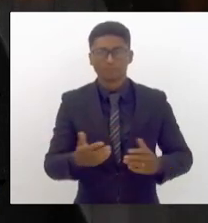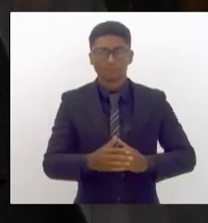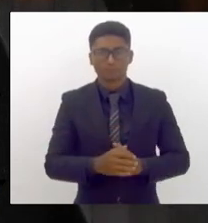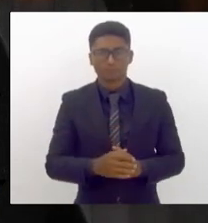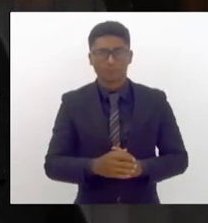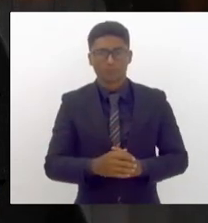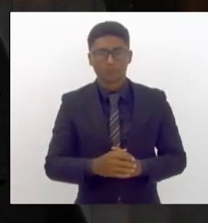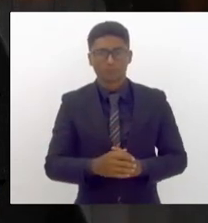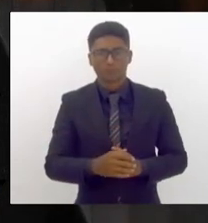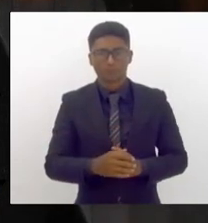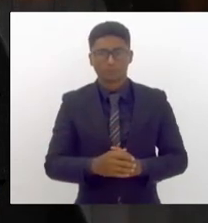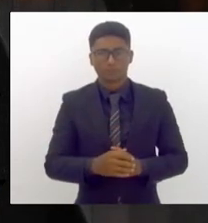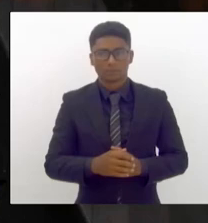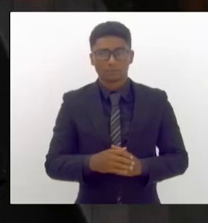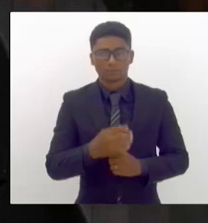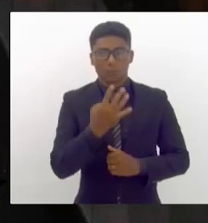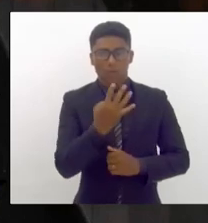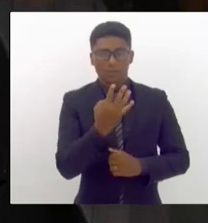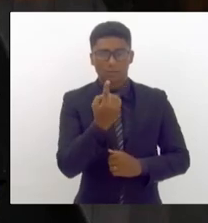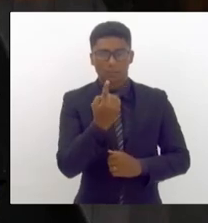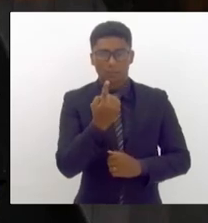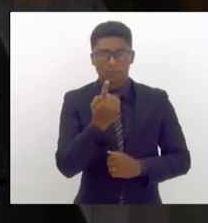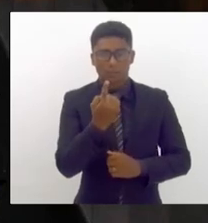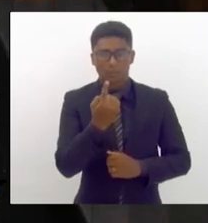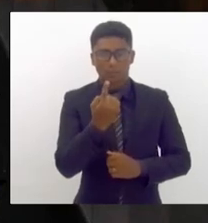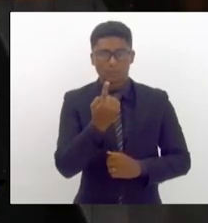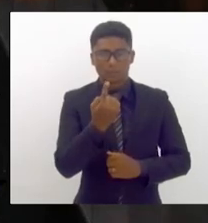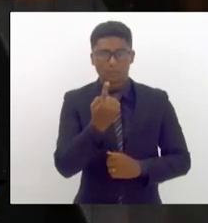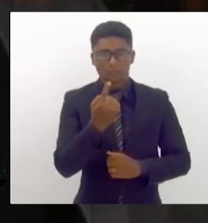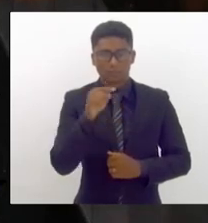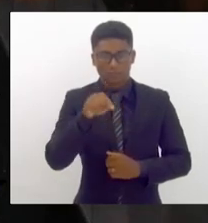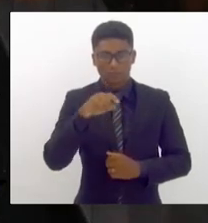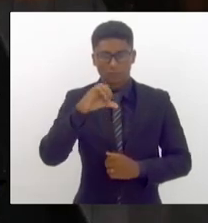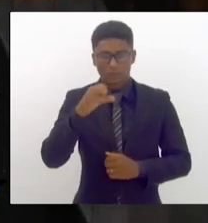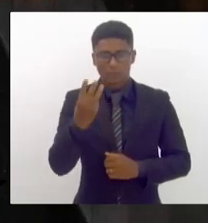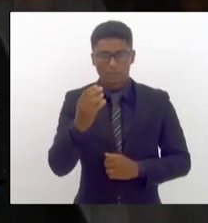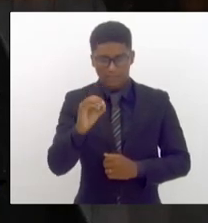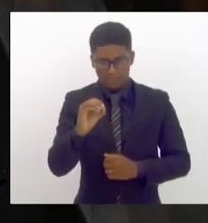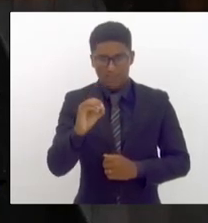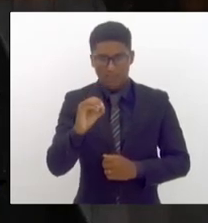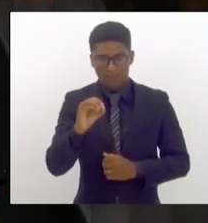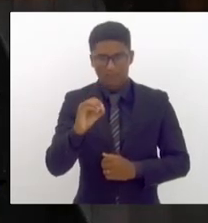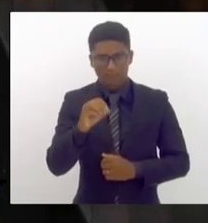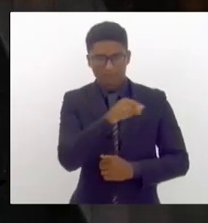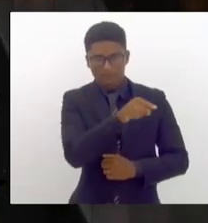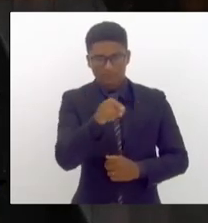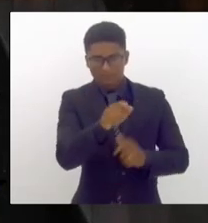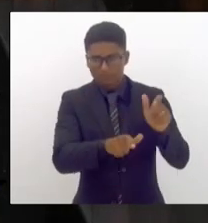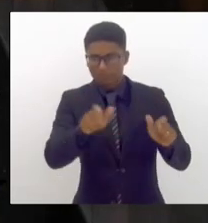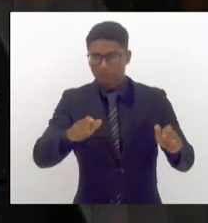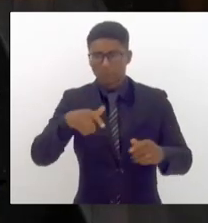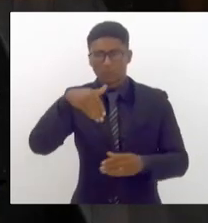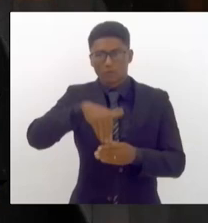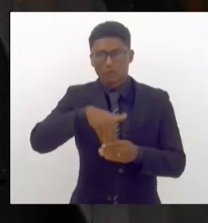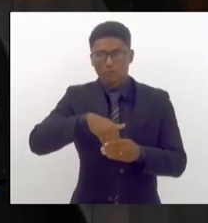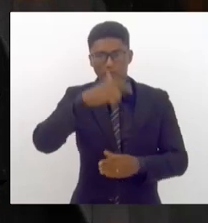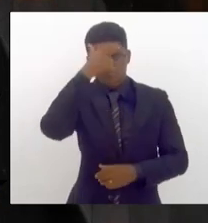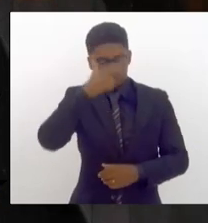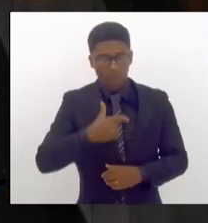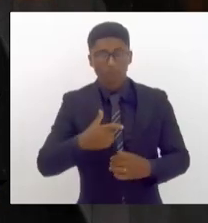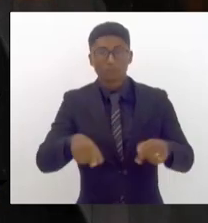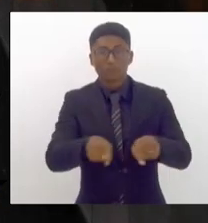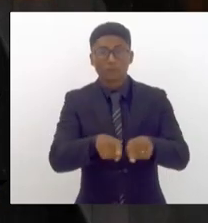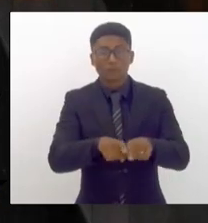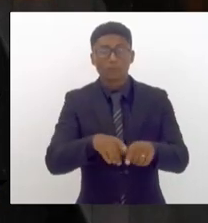41 mil 930 votos. Quero dedicar também fazer o registro da minha esposa,